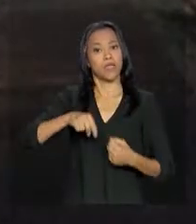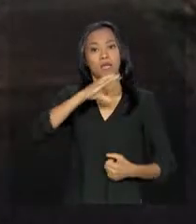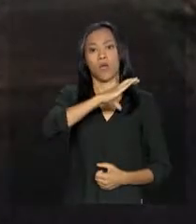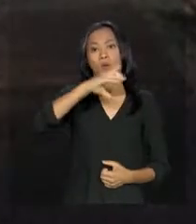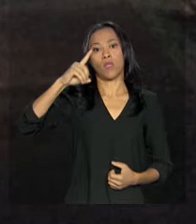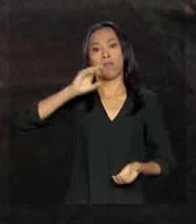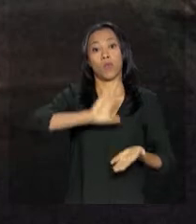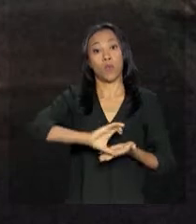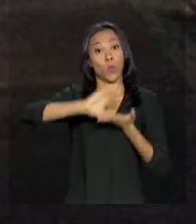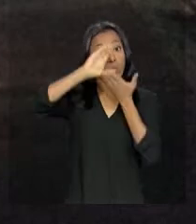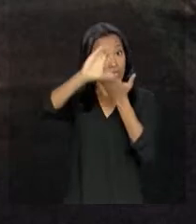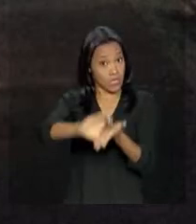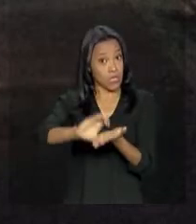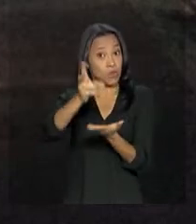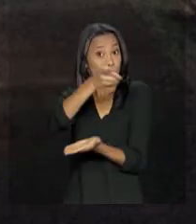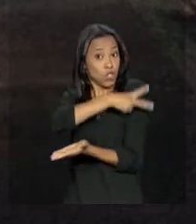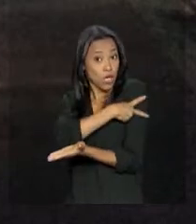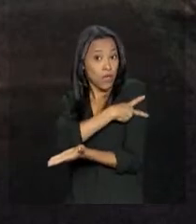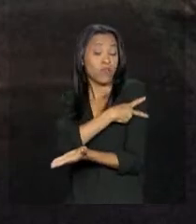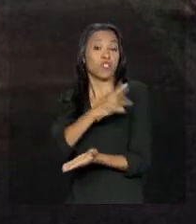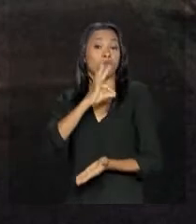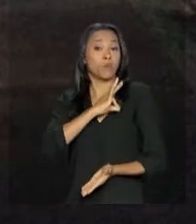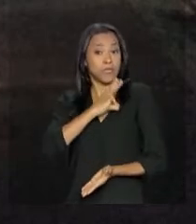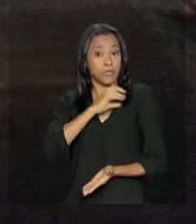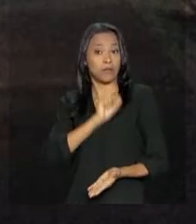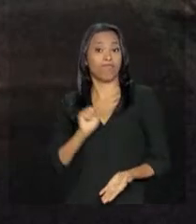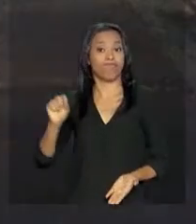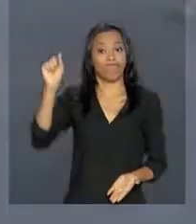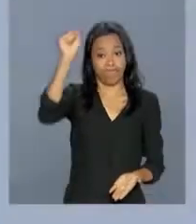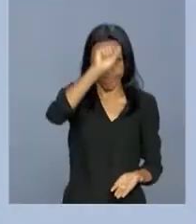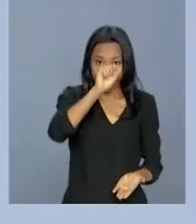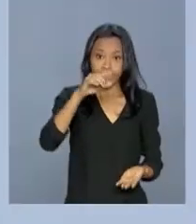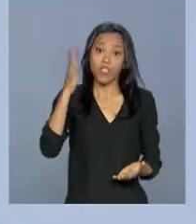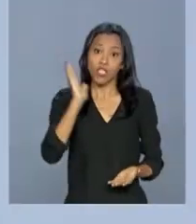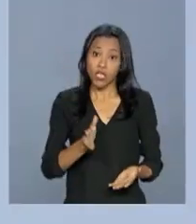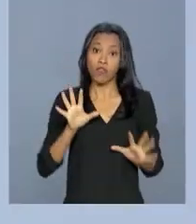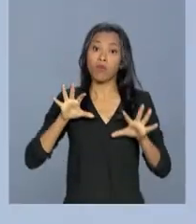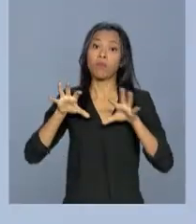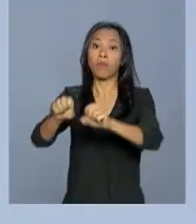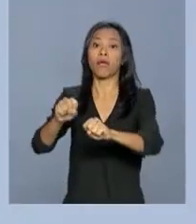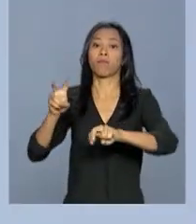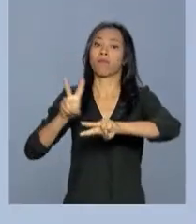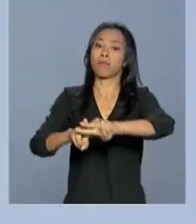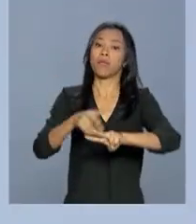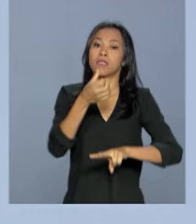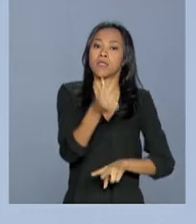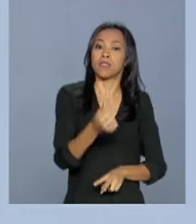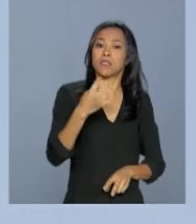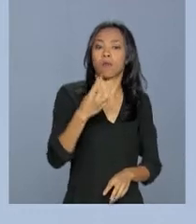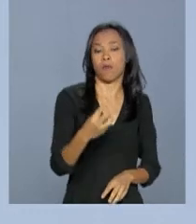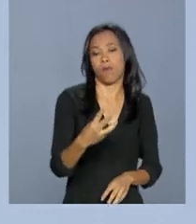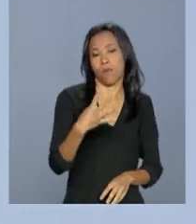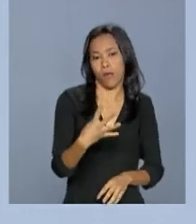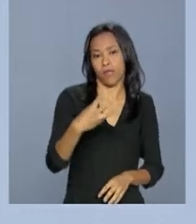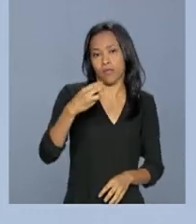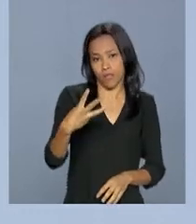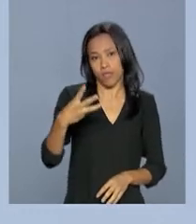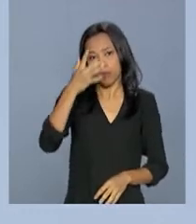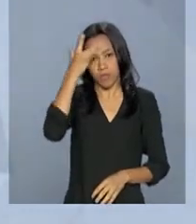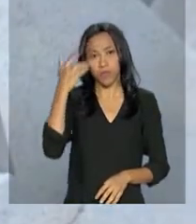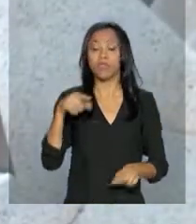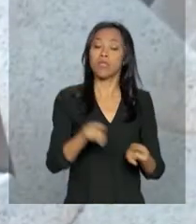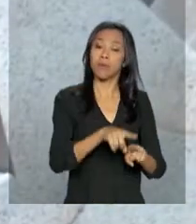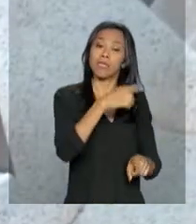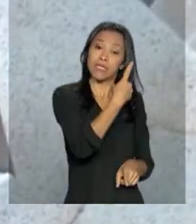Conselho Nacional dos Chefes de Polícia Civis. Até agora, foram presas 643 pessoas e 61